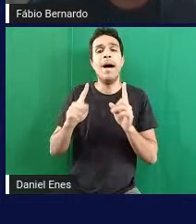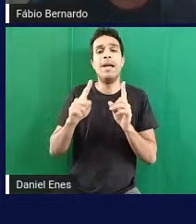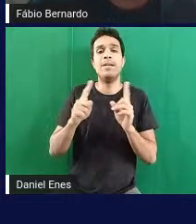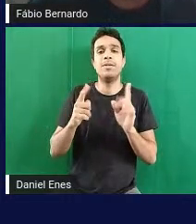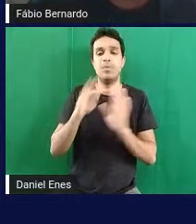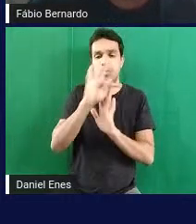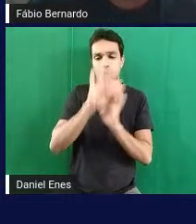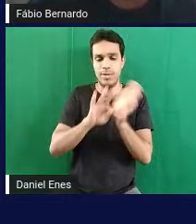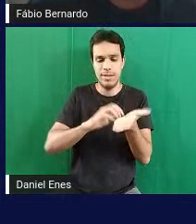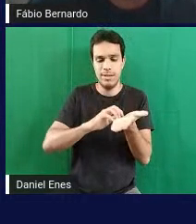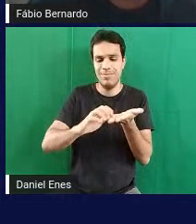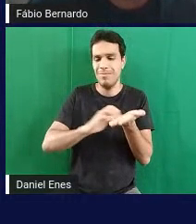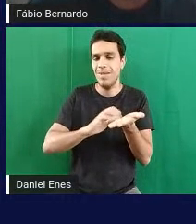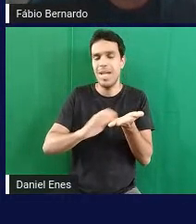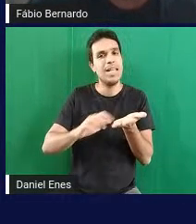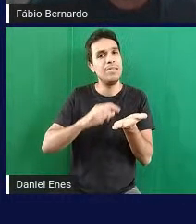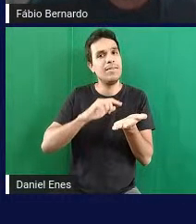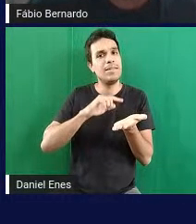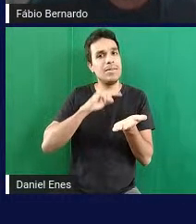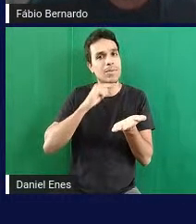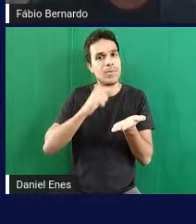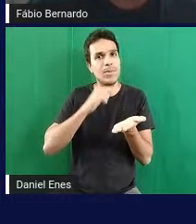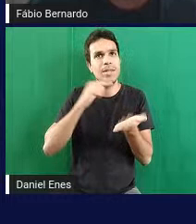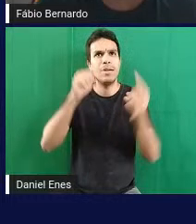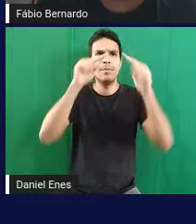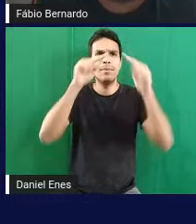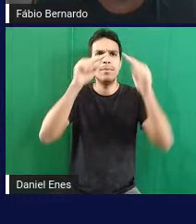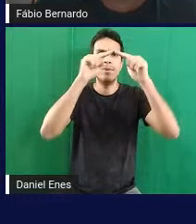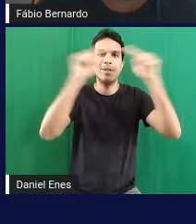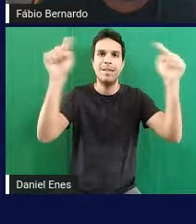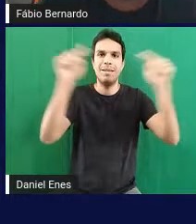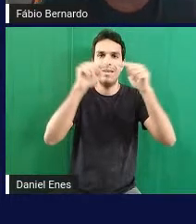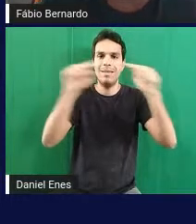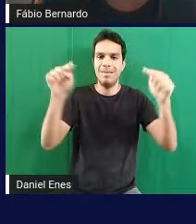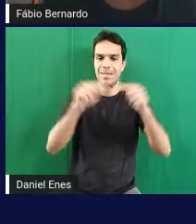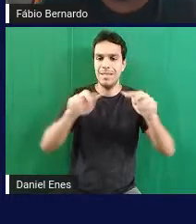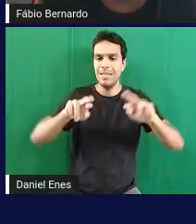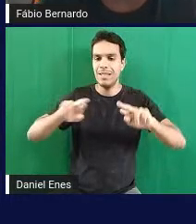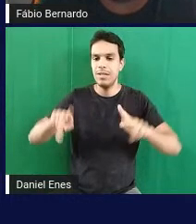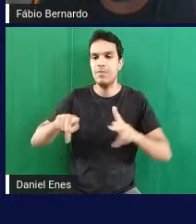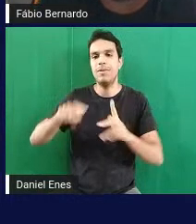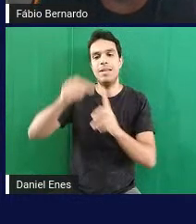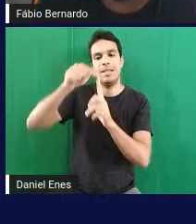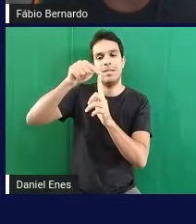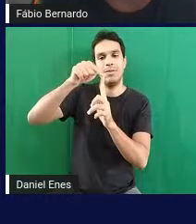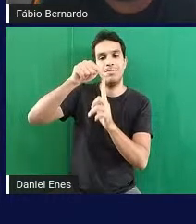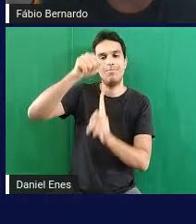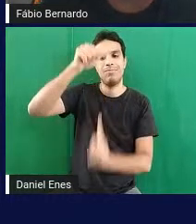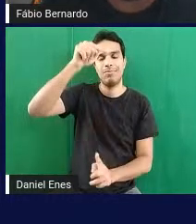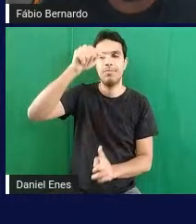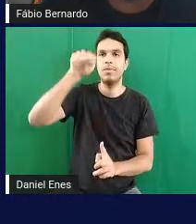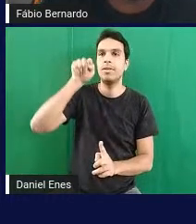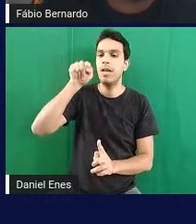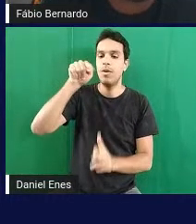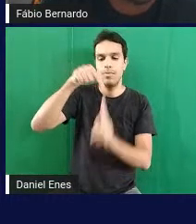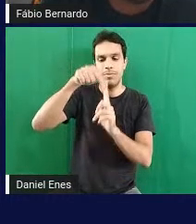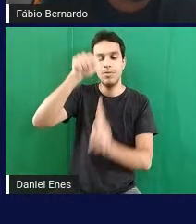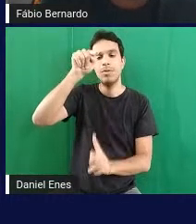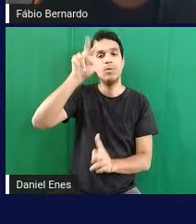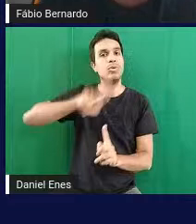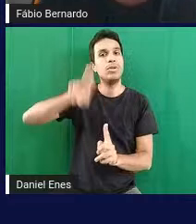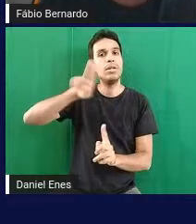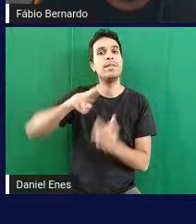então nesse caso como é que o aluno faz decomposição por meio do soroban o soroban o ajuda a fazer essa decomposição